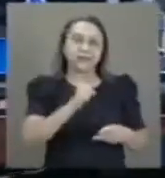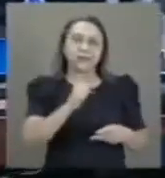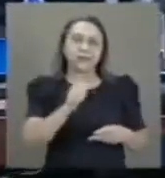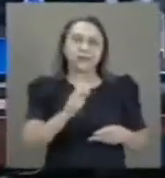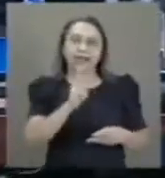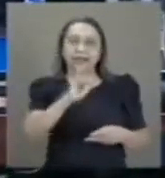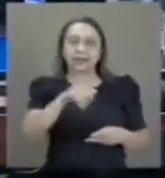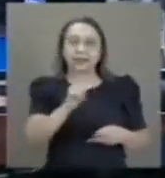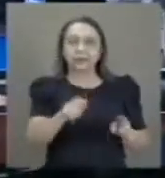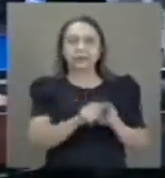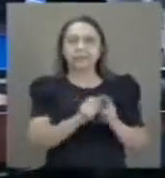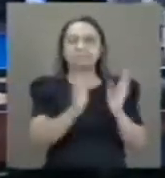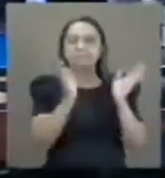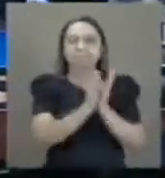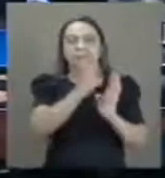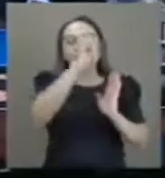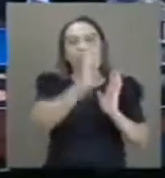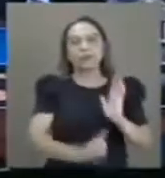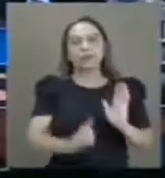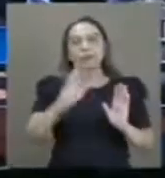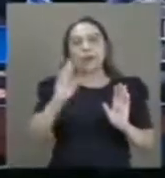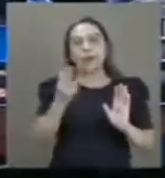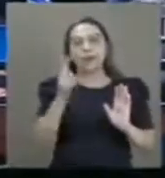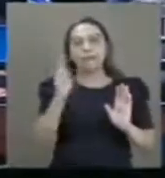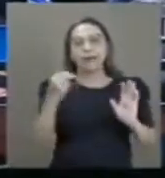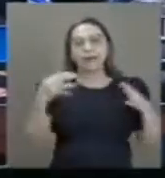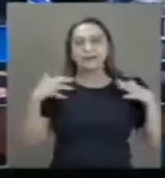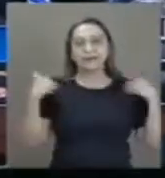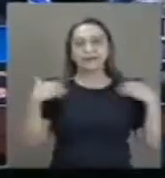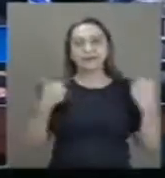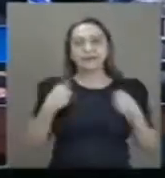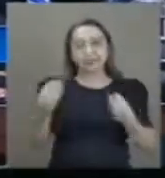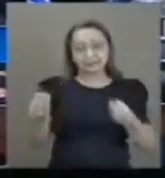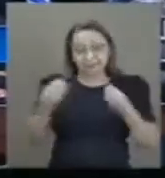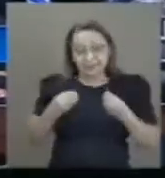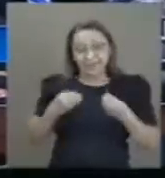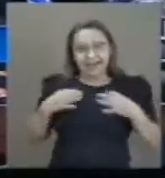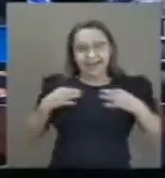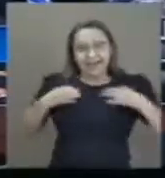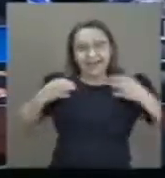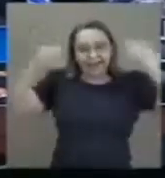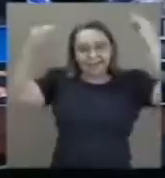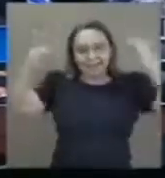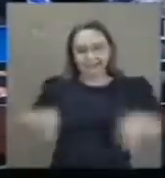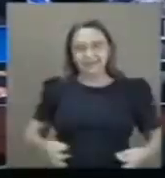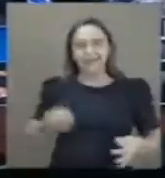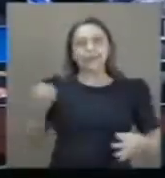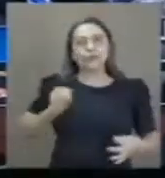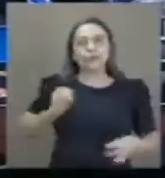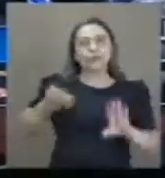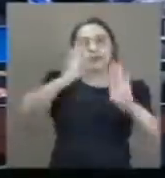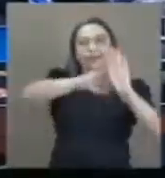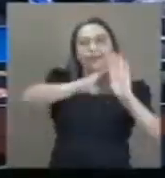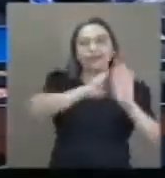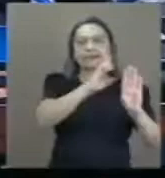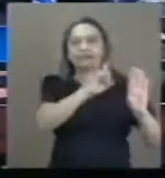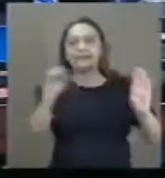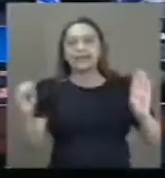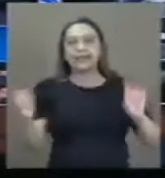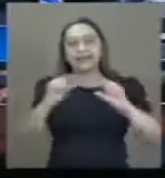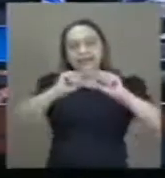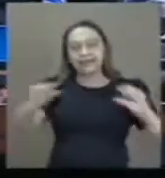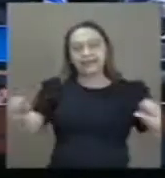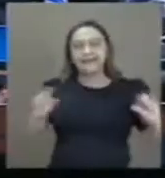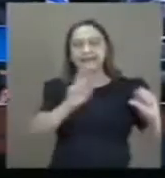Catarina, pelo belo presente que acabo de receber, que é a camisa do clube, com o número 100 e escrito R. Pacheco,